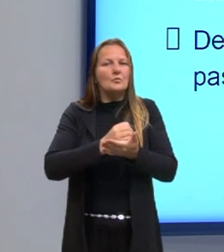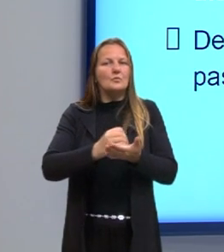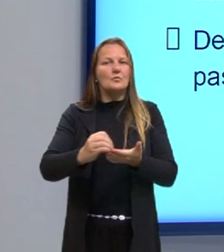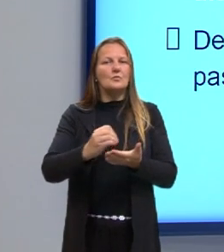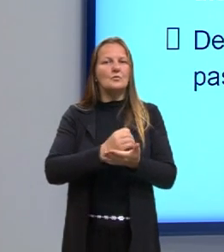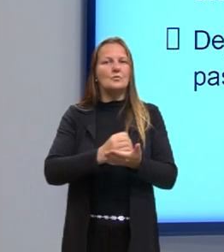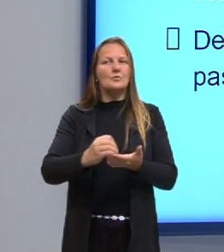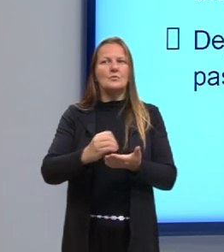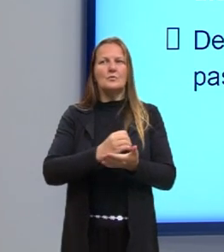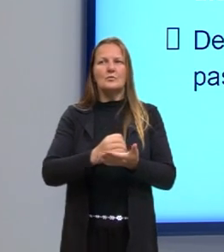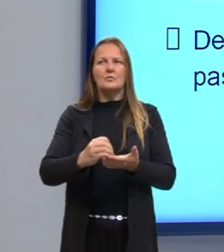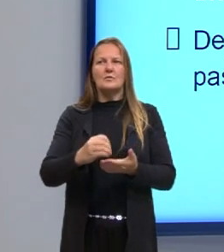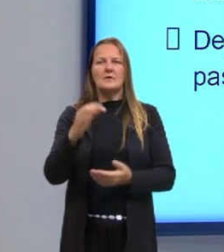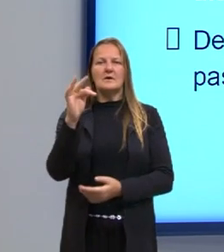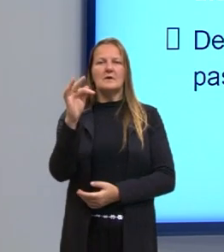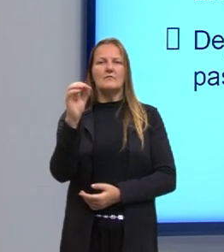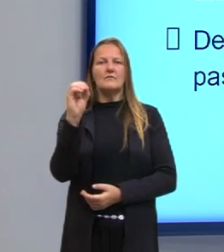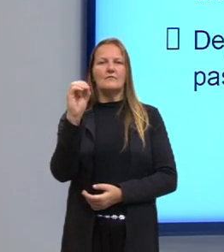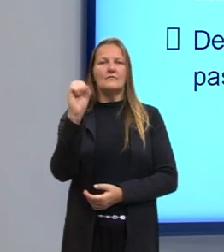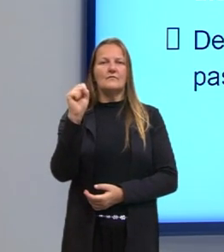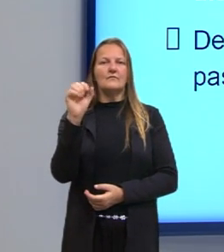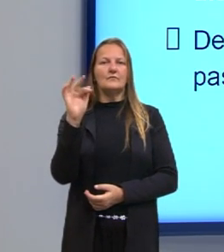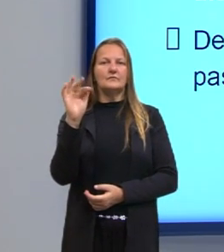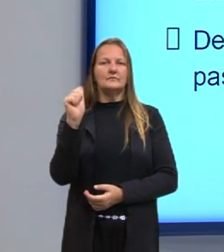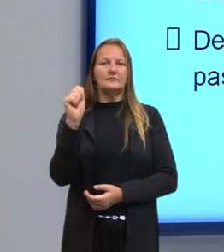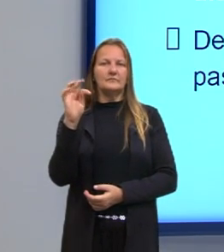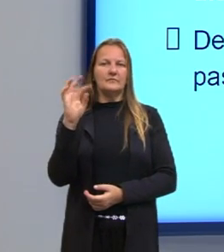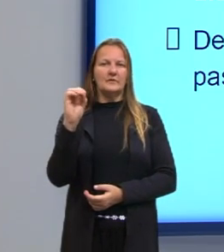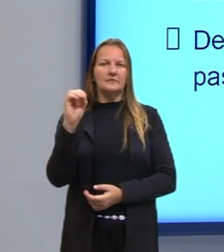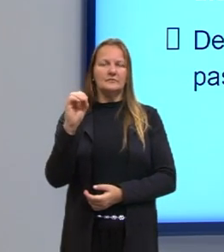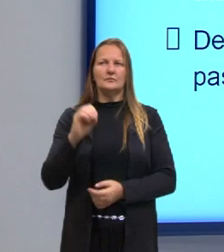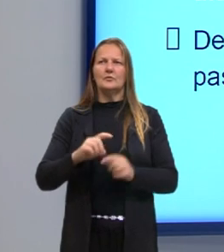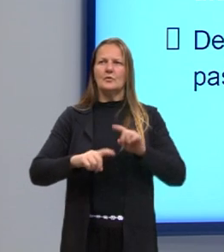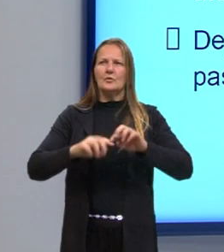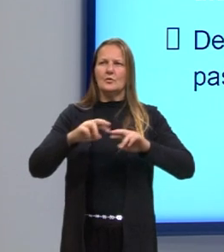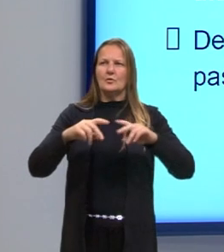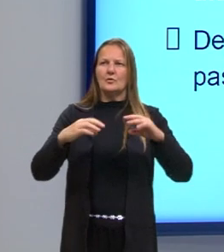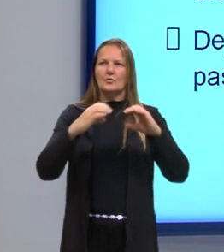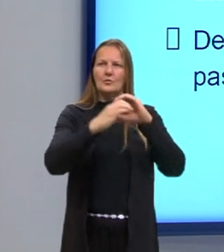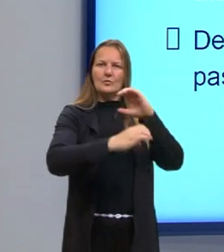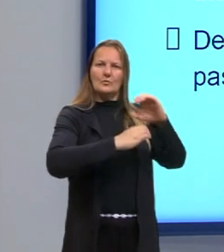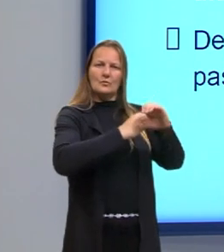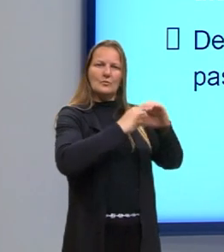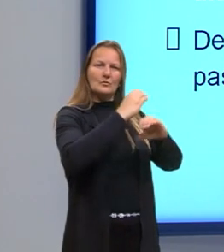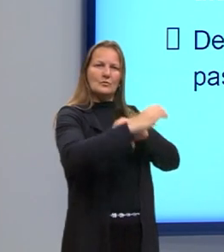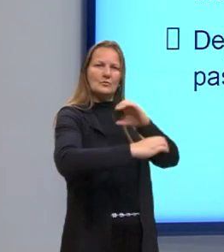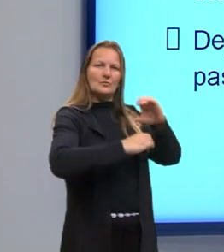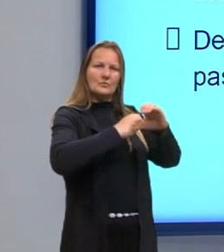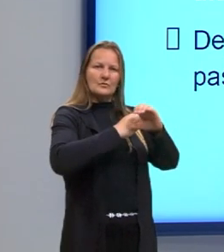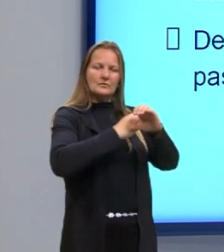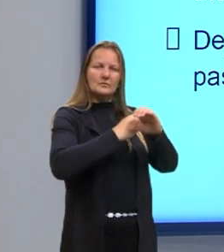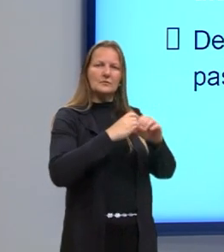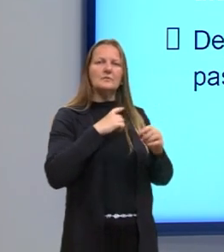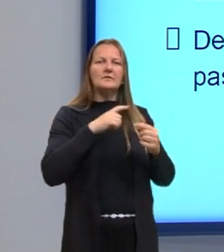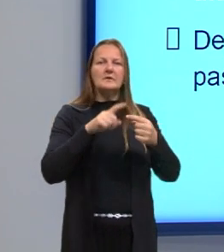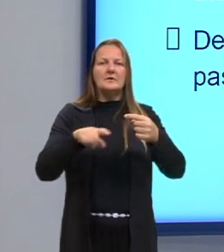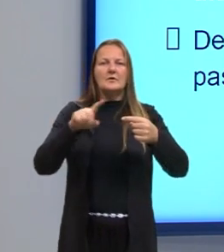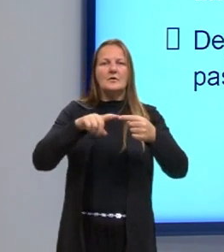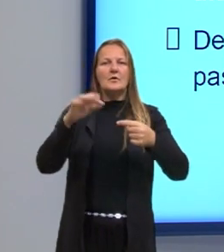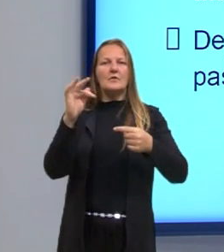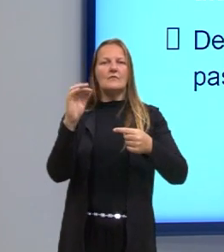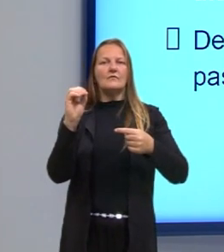fosfato. Então, o rolê do fósforo, né? O ciclo do fósforo, ele circula em forma de